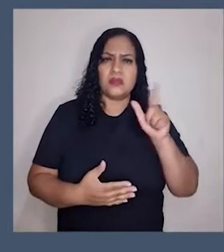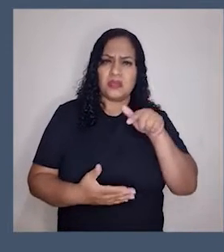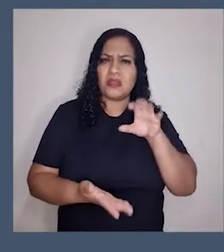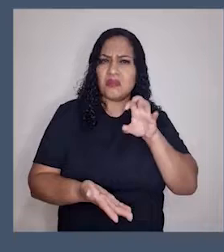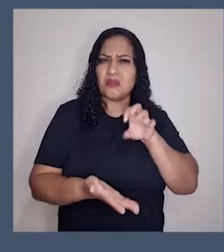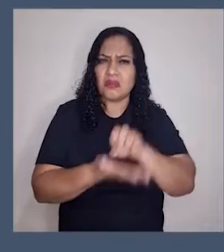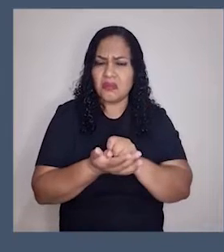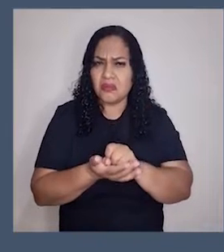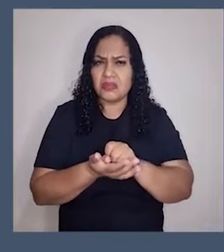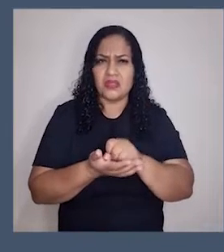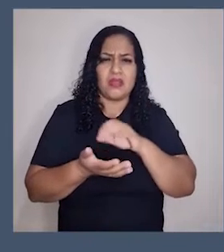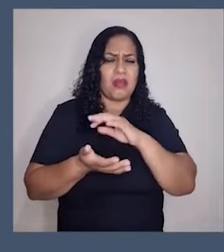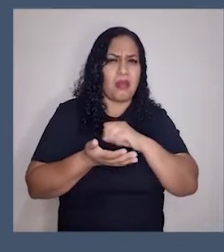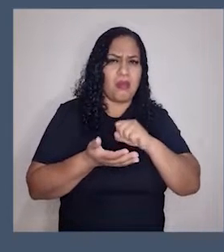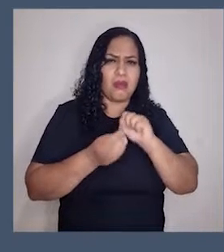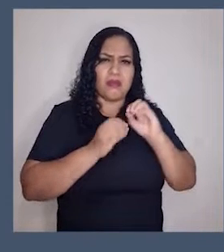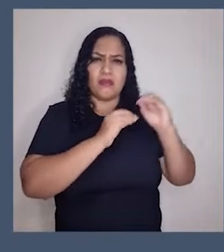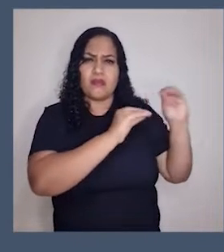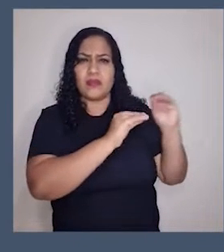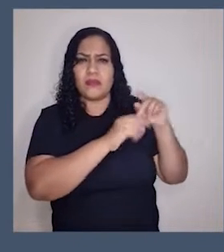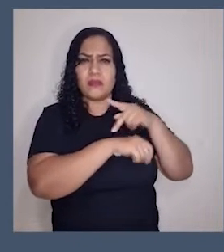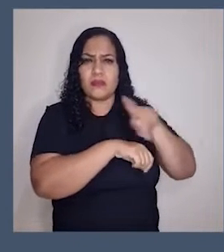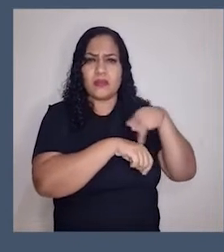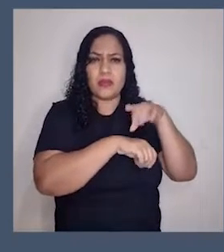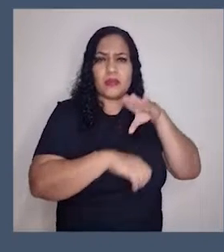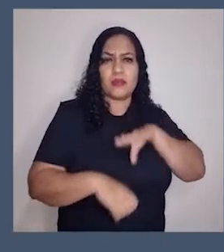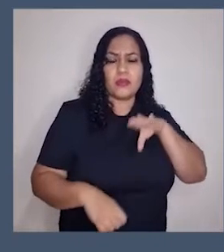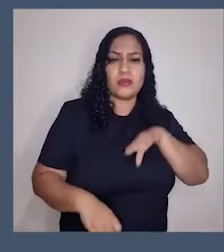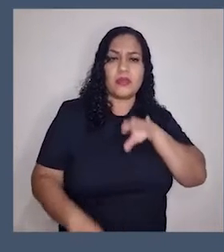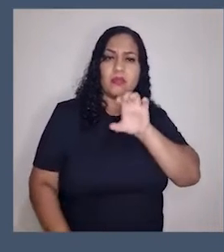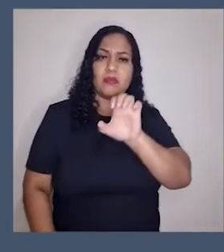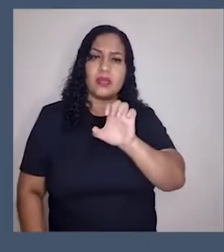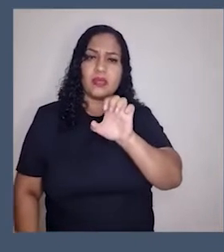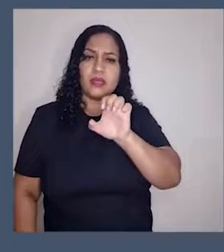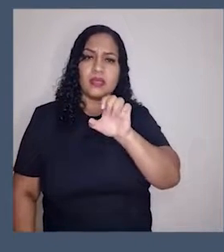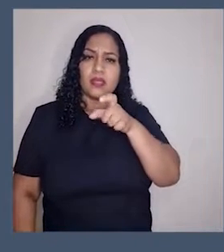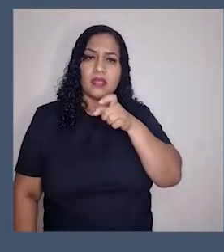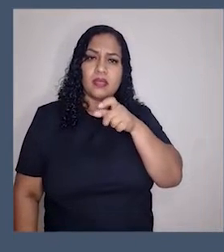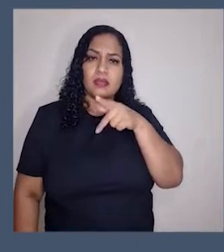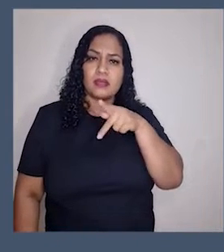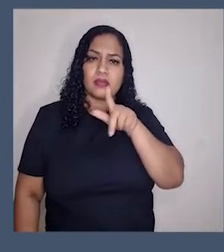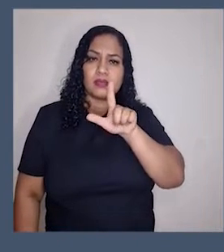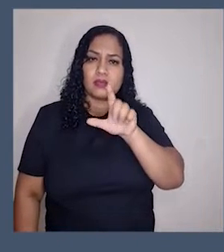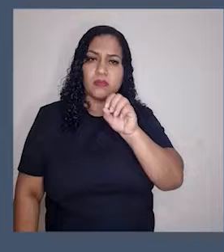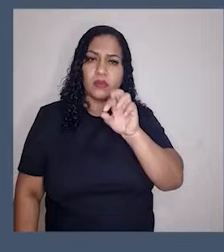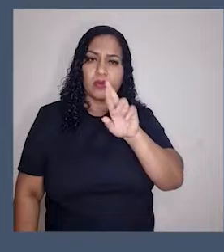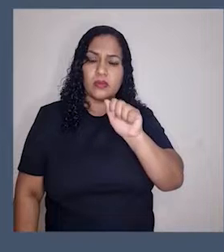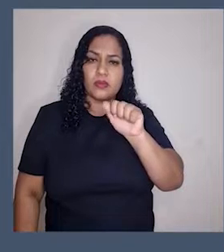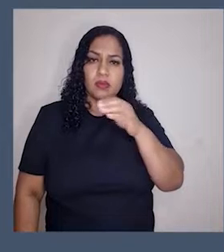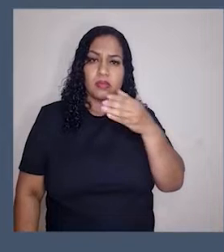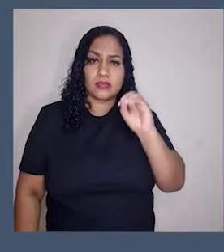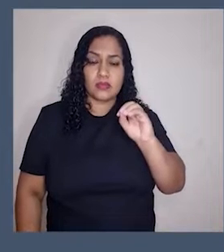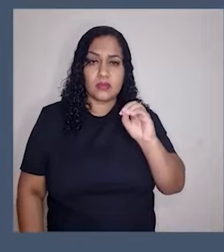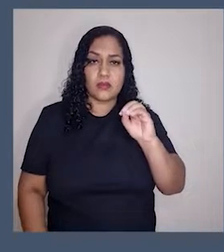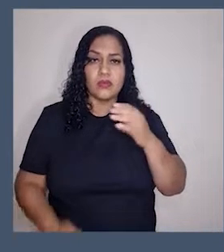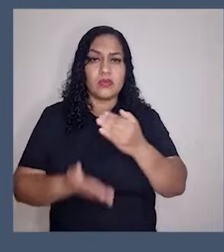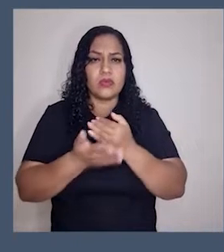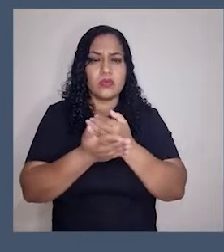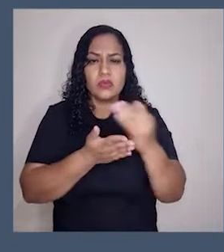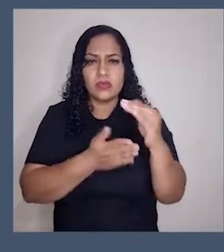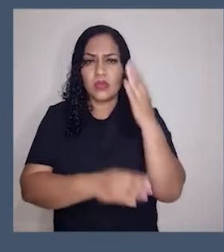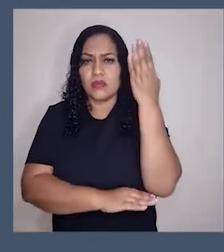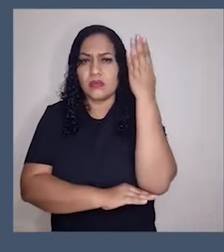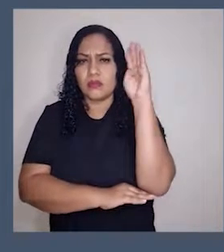Brasil virou uma colônia de exploração de Portugal. O a gente começou a produzir no início? Madeira. A